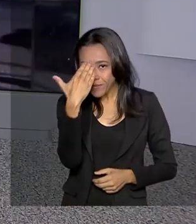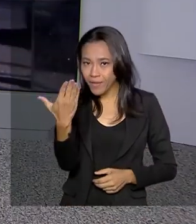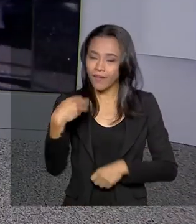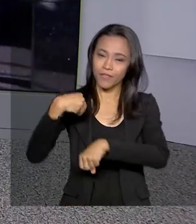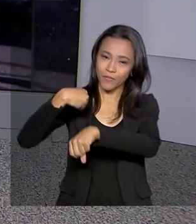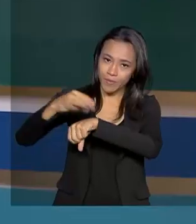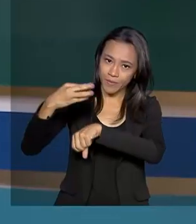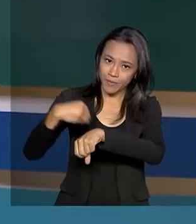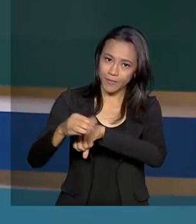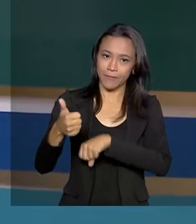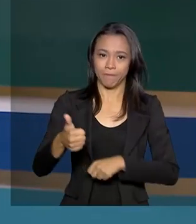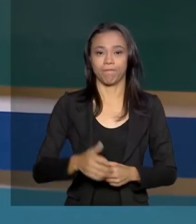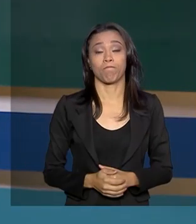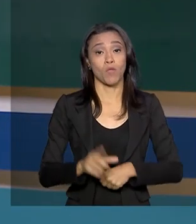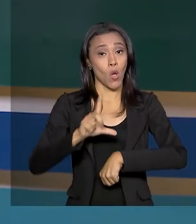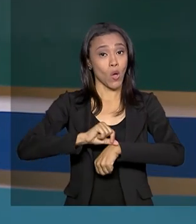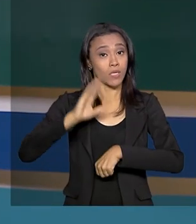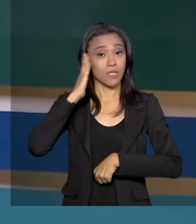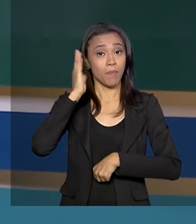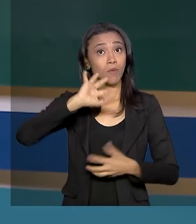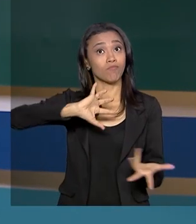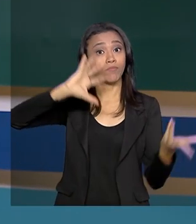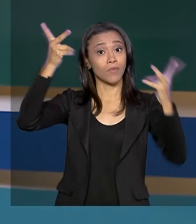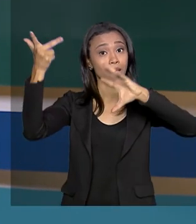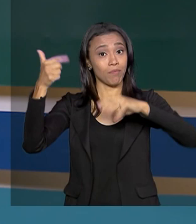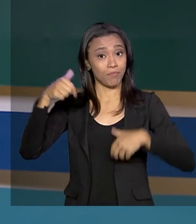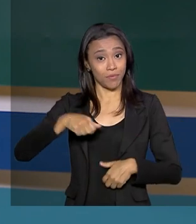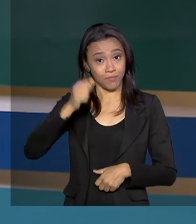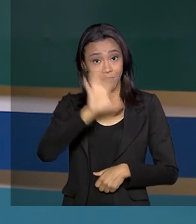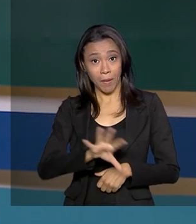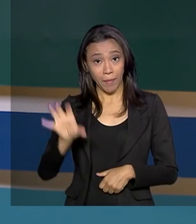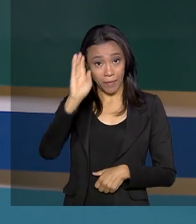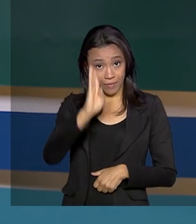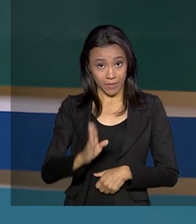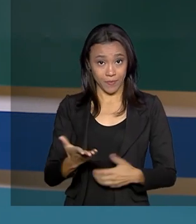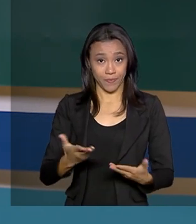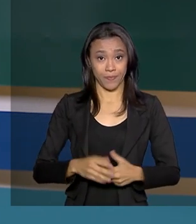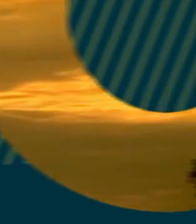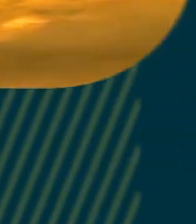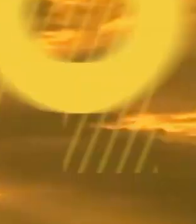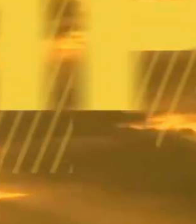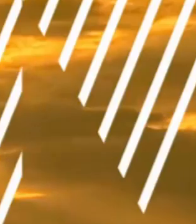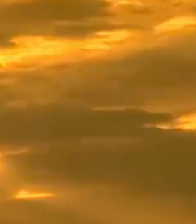pelas suas informações. Hora de saber como fica o tempo em algumas capitais.